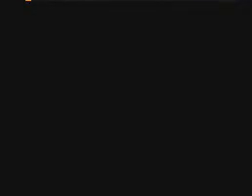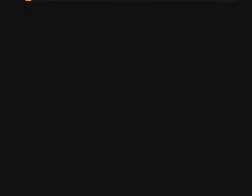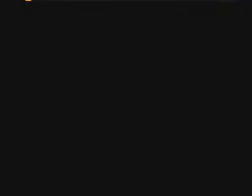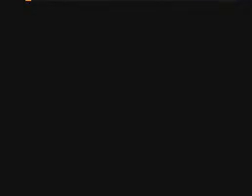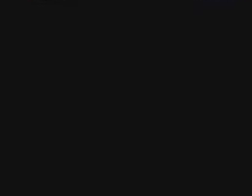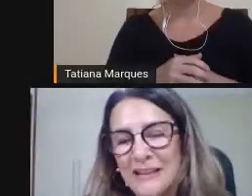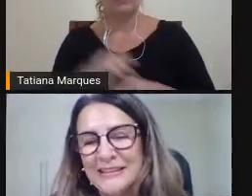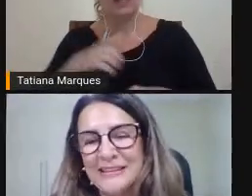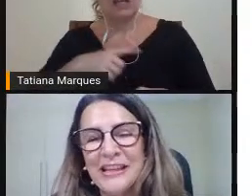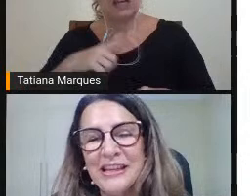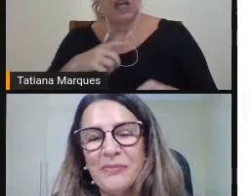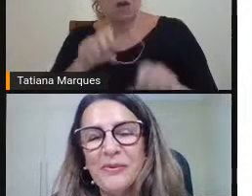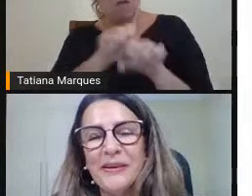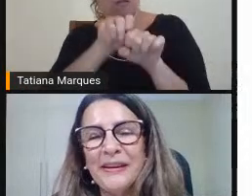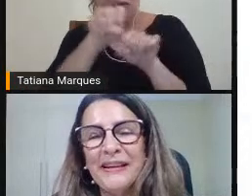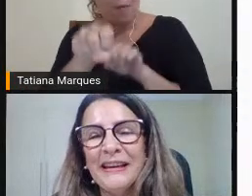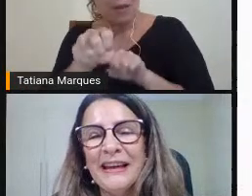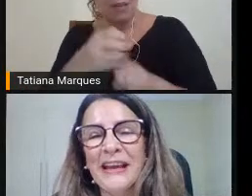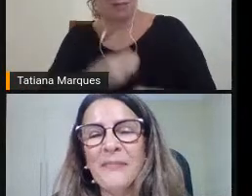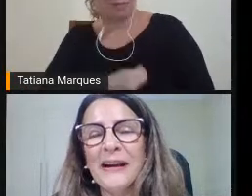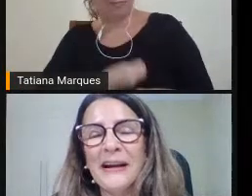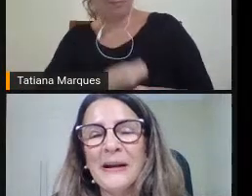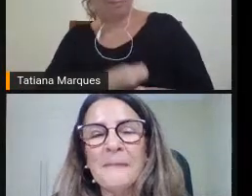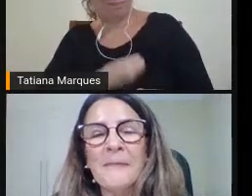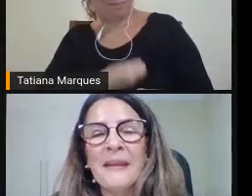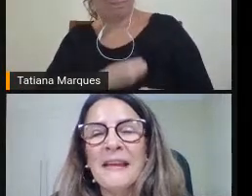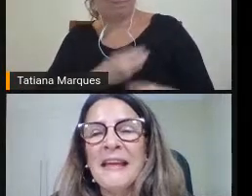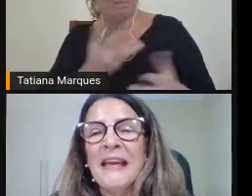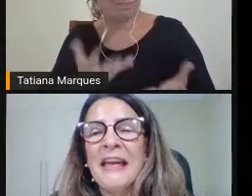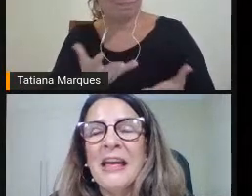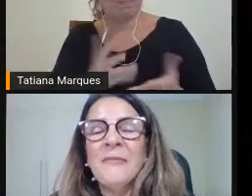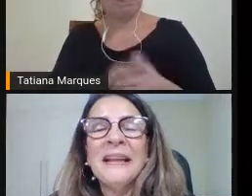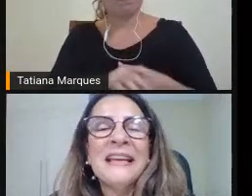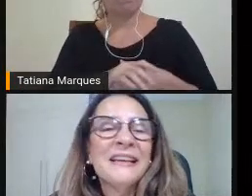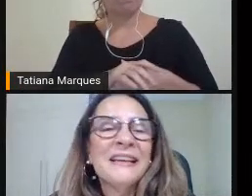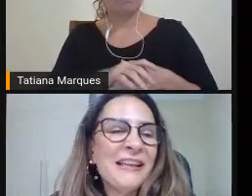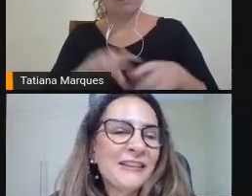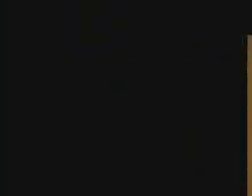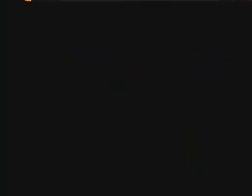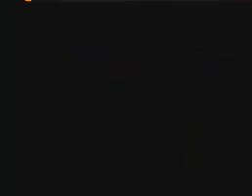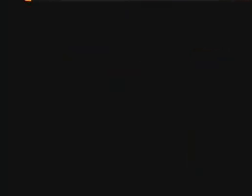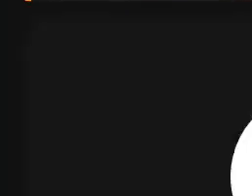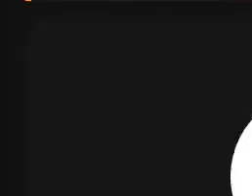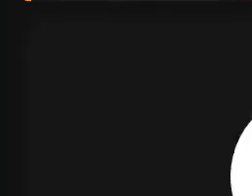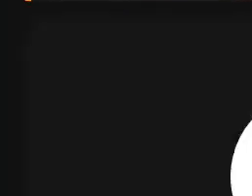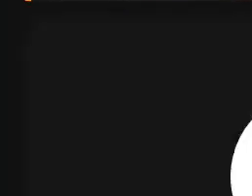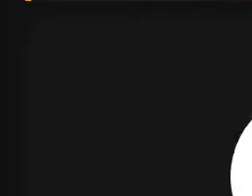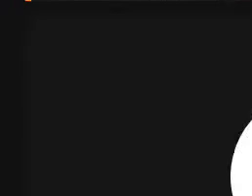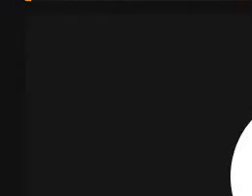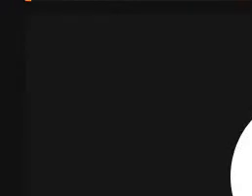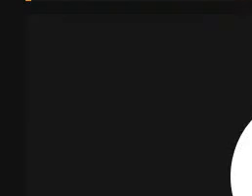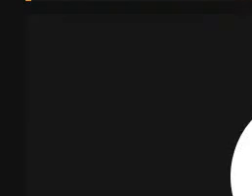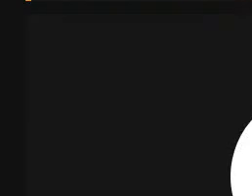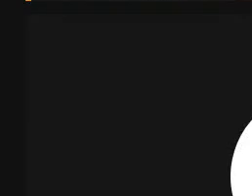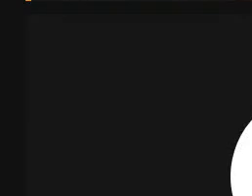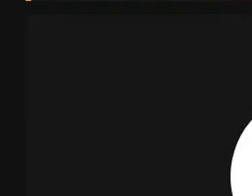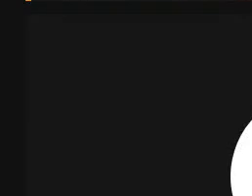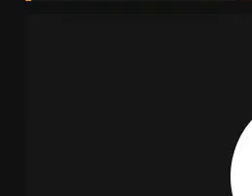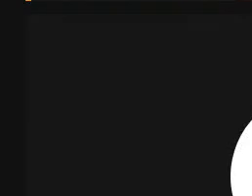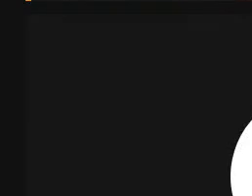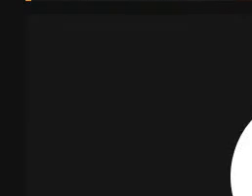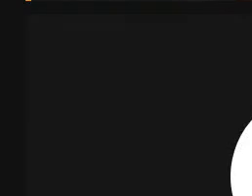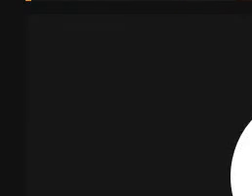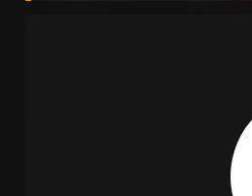Formação Que eu participo É uma É uma alegria Tão grande Uma riqueza Tão grande Uma